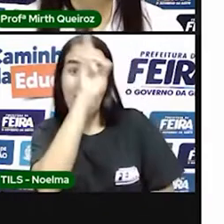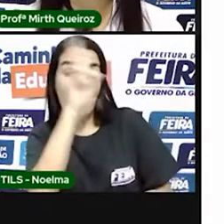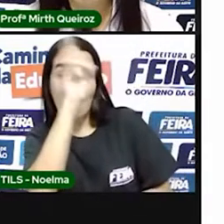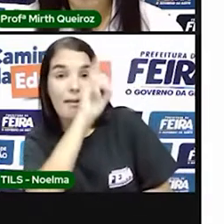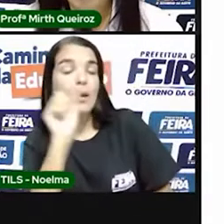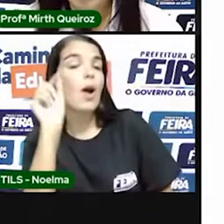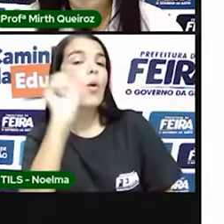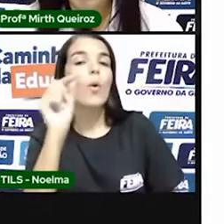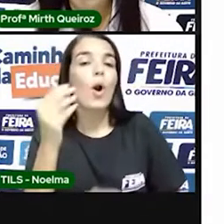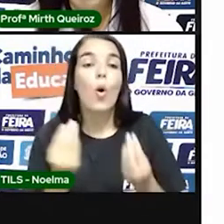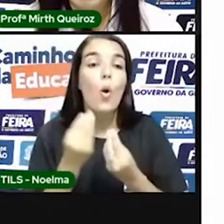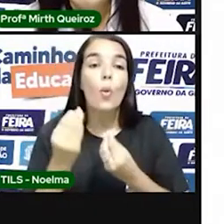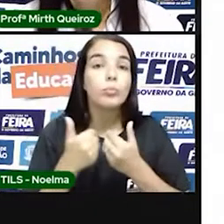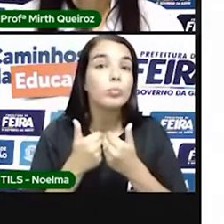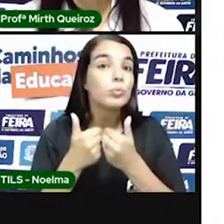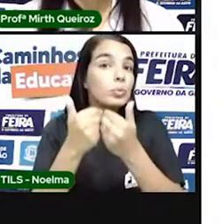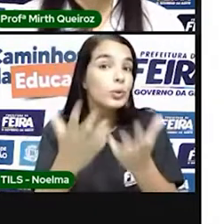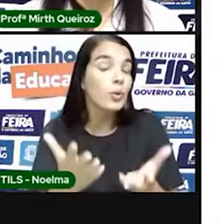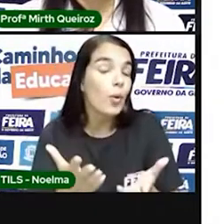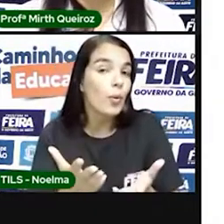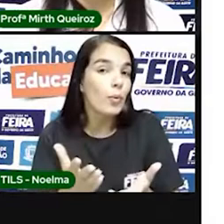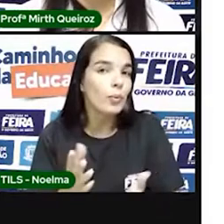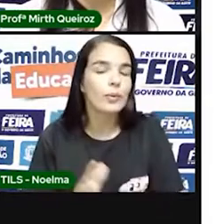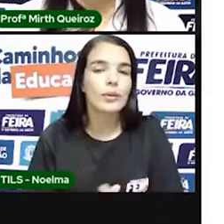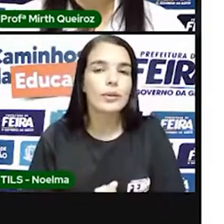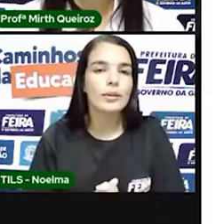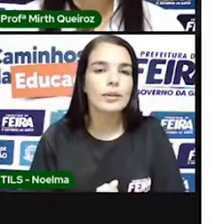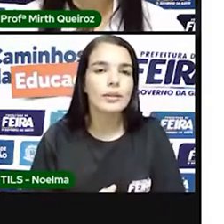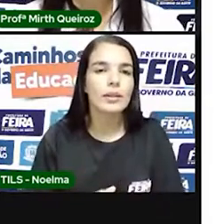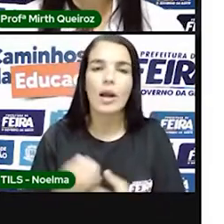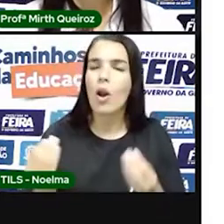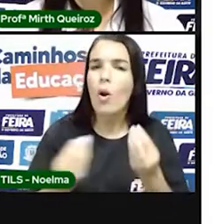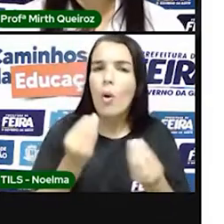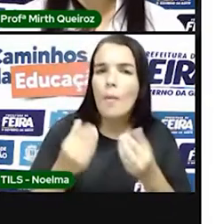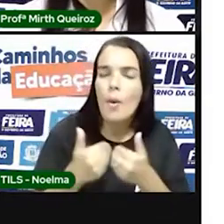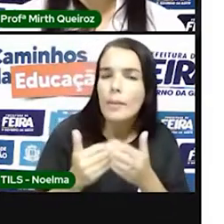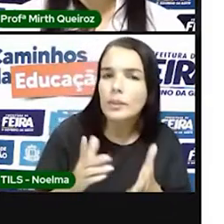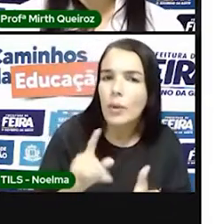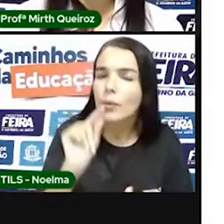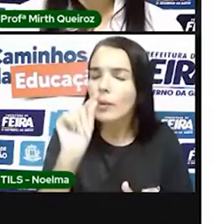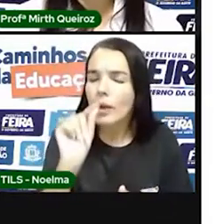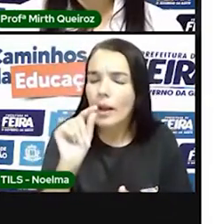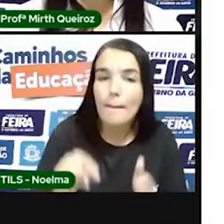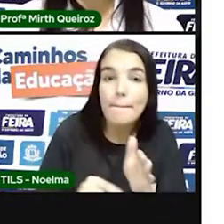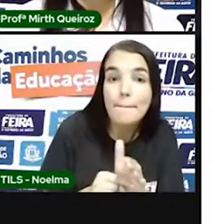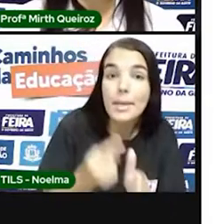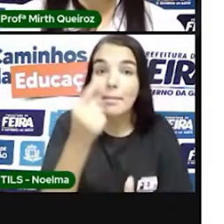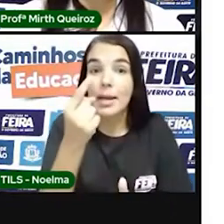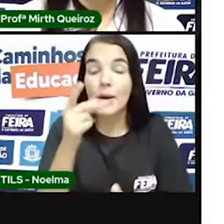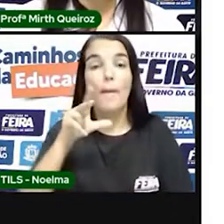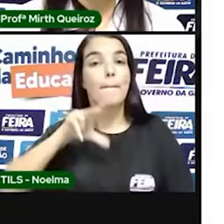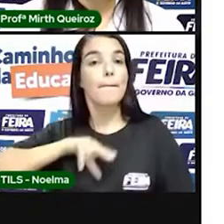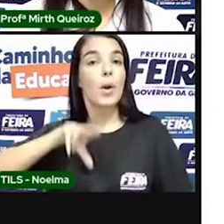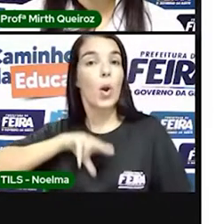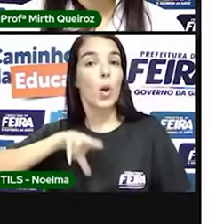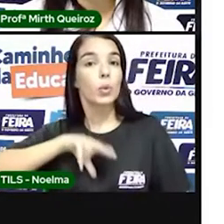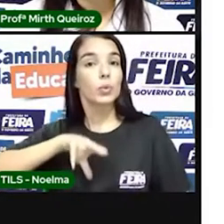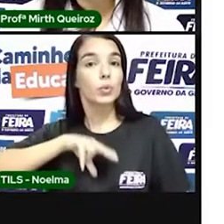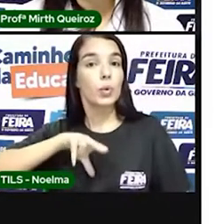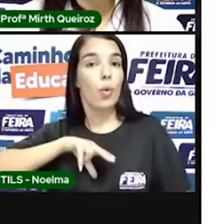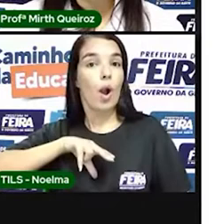como tudo começou. Então, como foi que começou? Primeiro, com Portugal, quando ele se